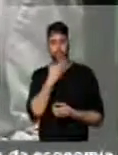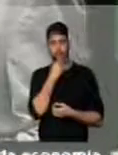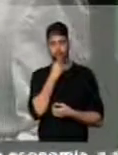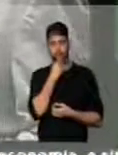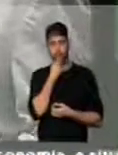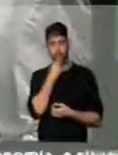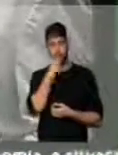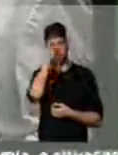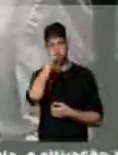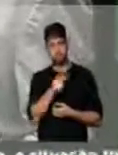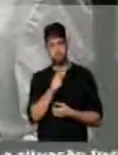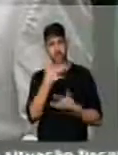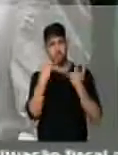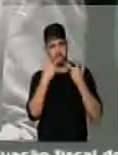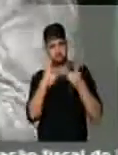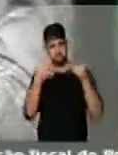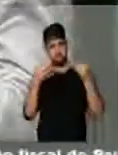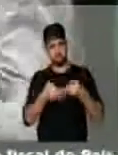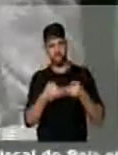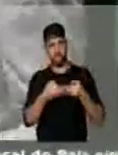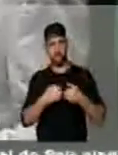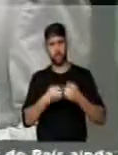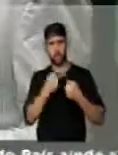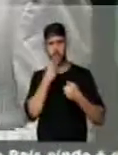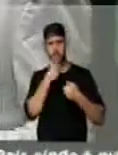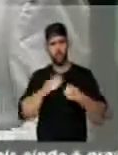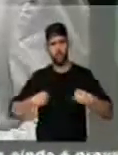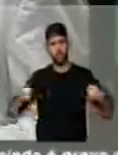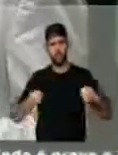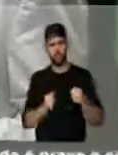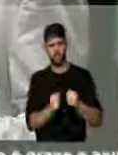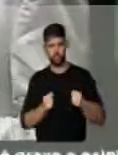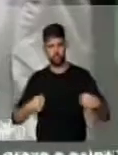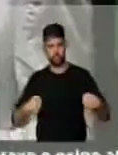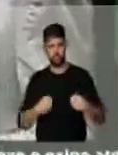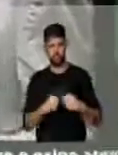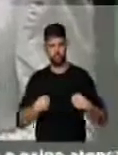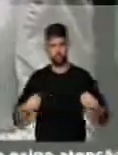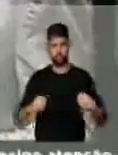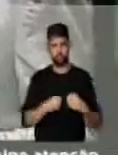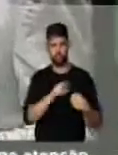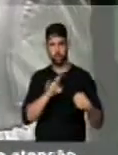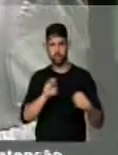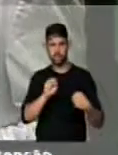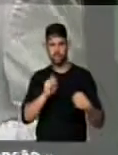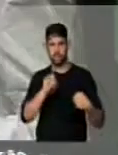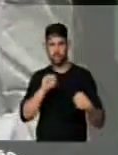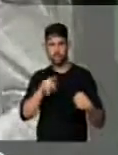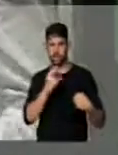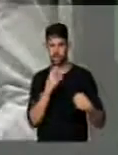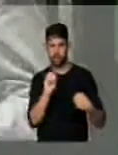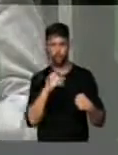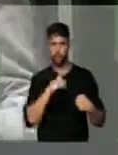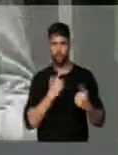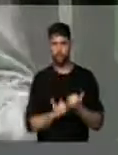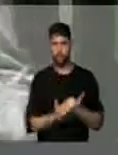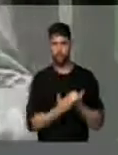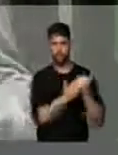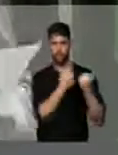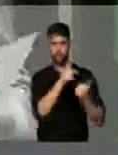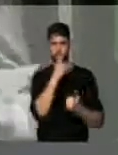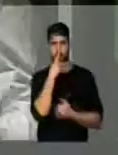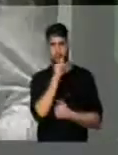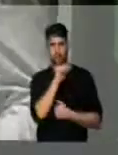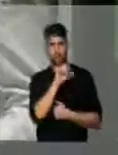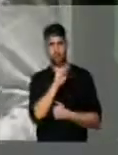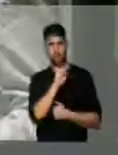extraordinário, sanfoneiro, chamado Sandrinho, que com o respaldo do seu pai,